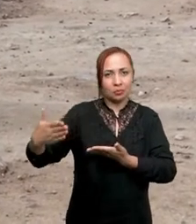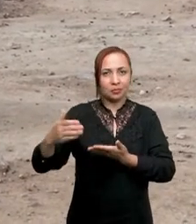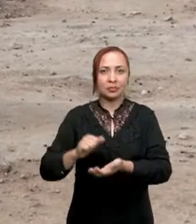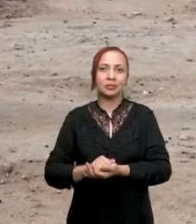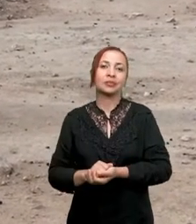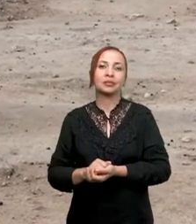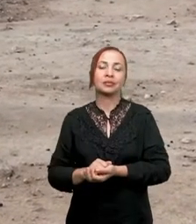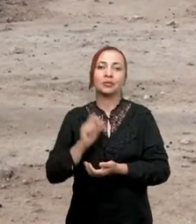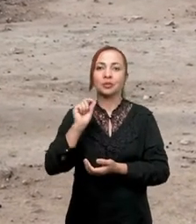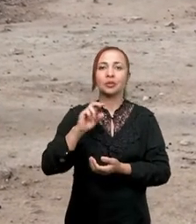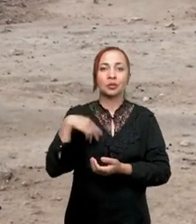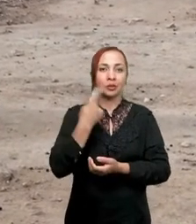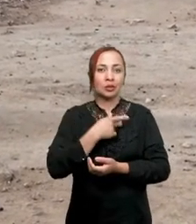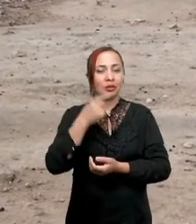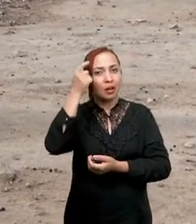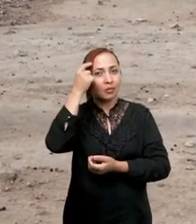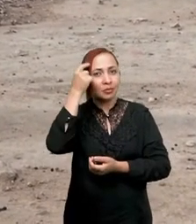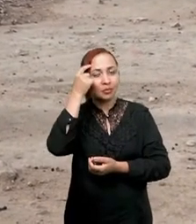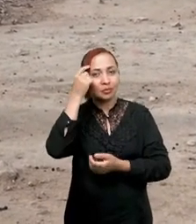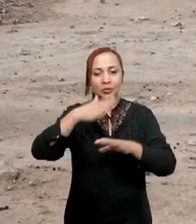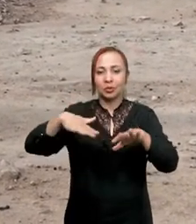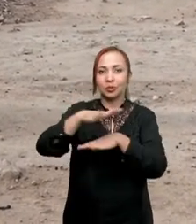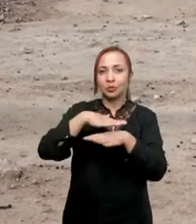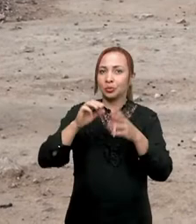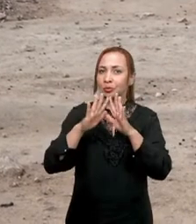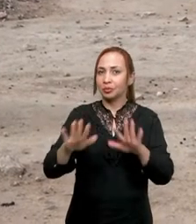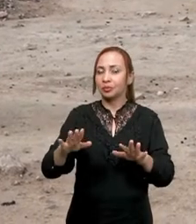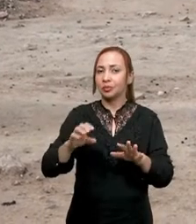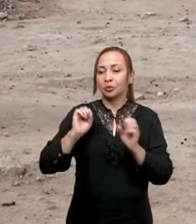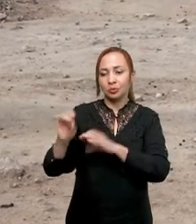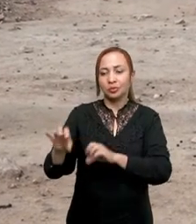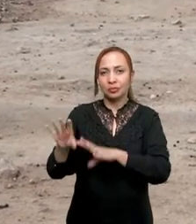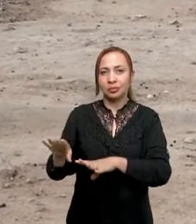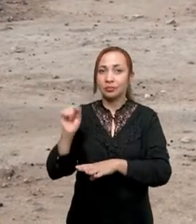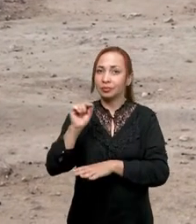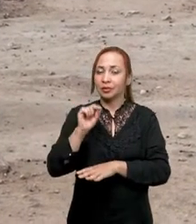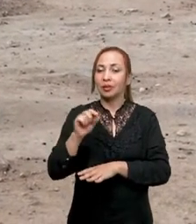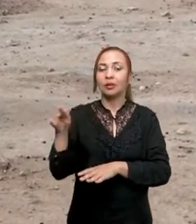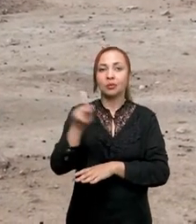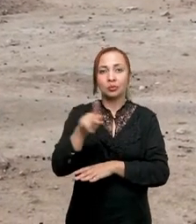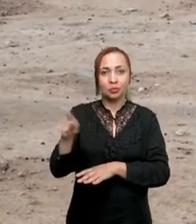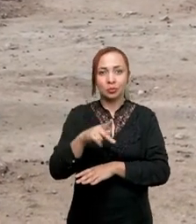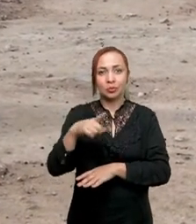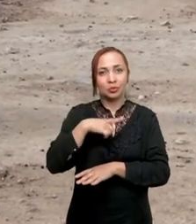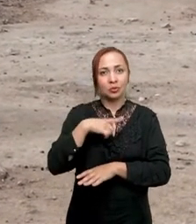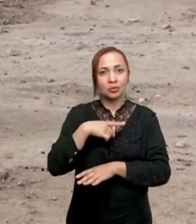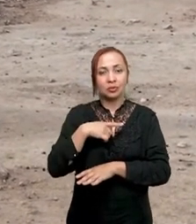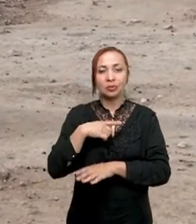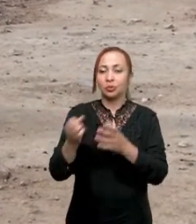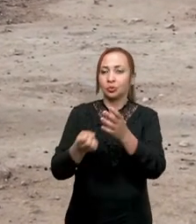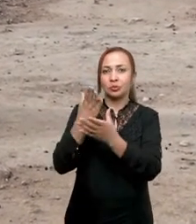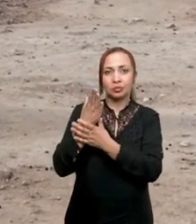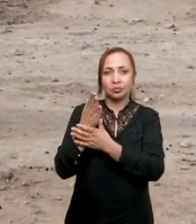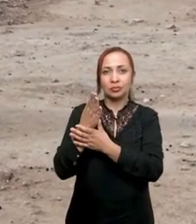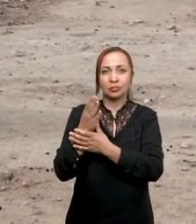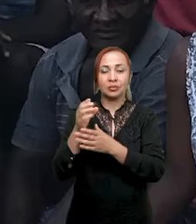E o que a gente pensa dessa questão da educação é que os professores sejam oriundos das